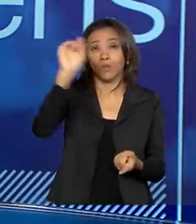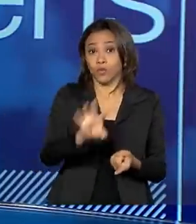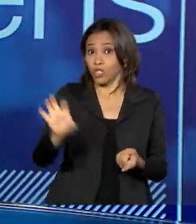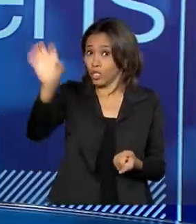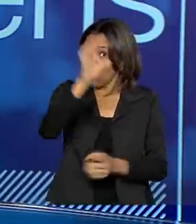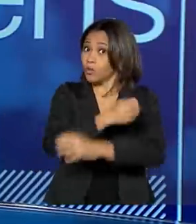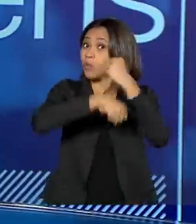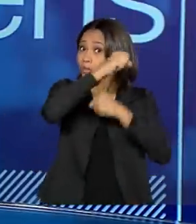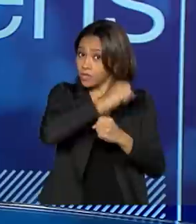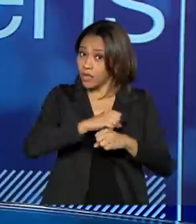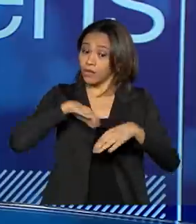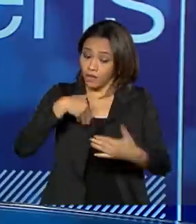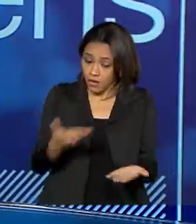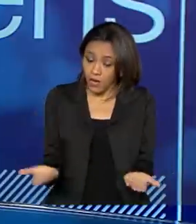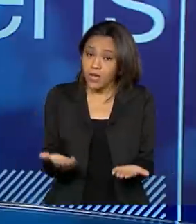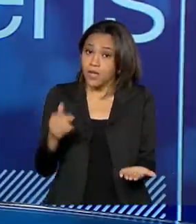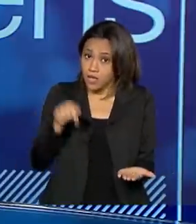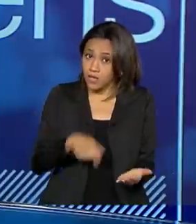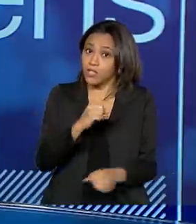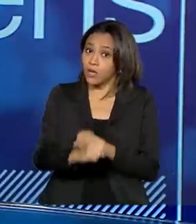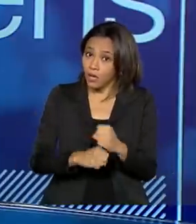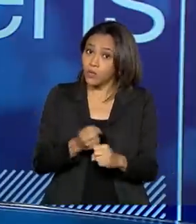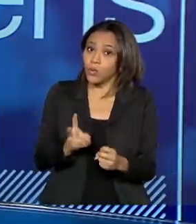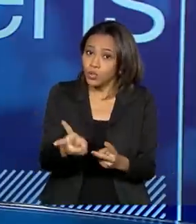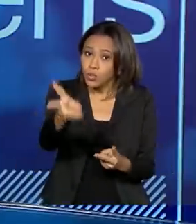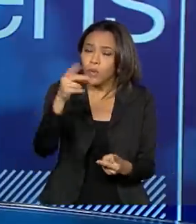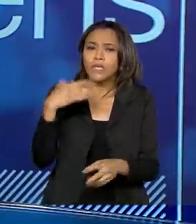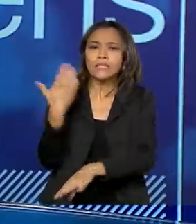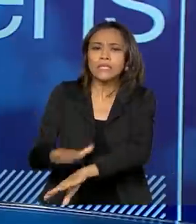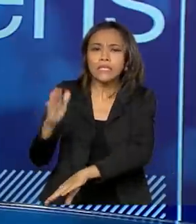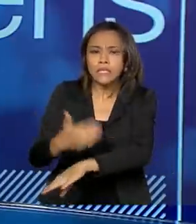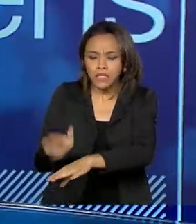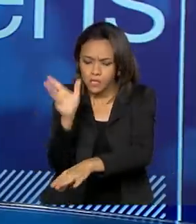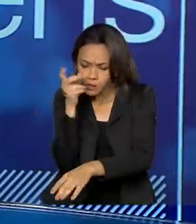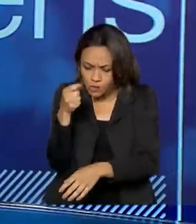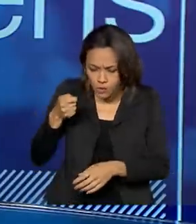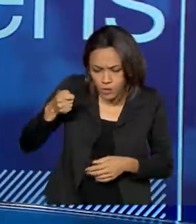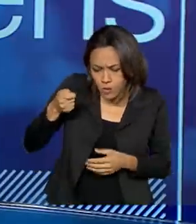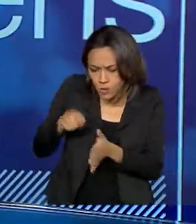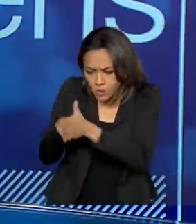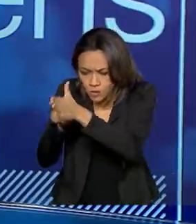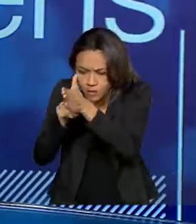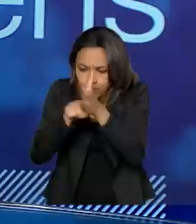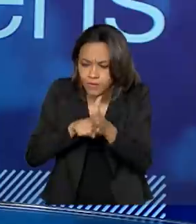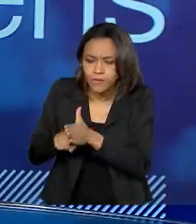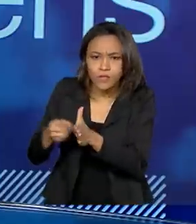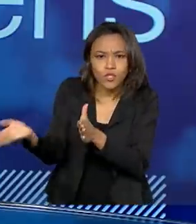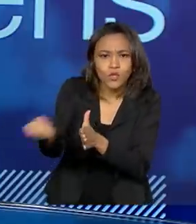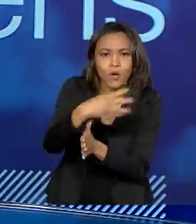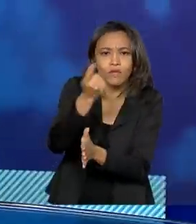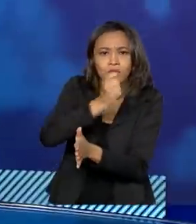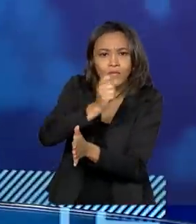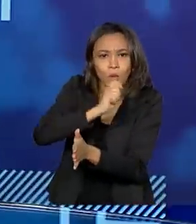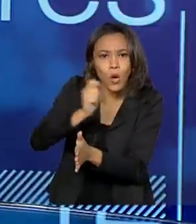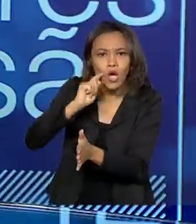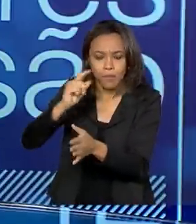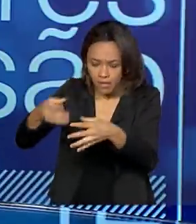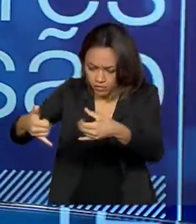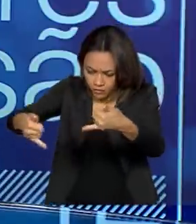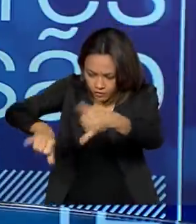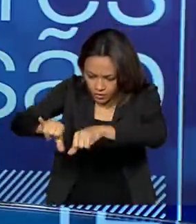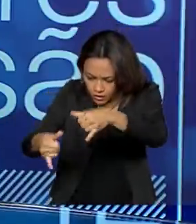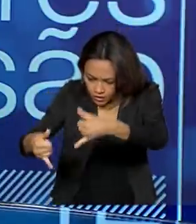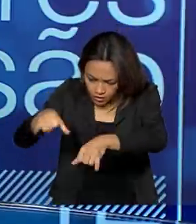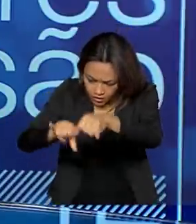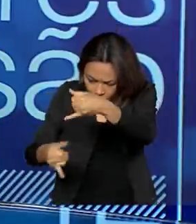ano passado, esse ano continua. Estamos capacitando os peritos para a descoberta de novas drogas. Então, os recursos oriundos do tráfico estão